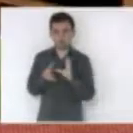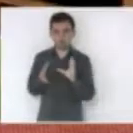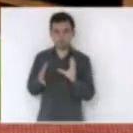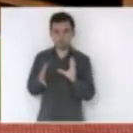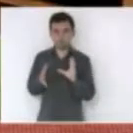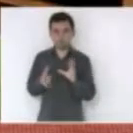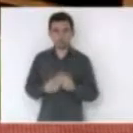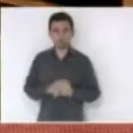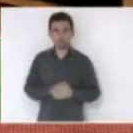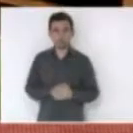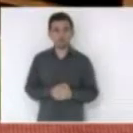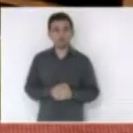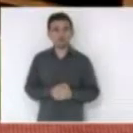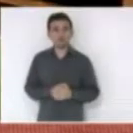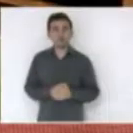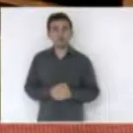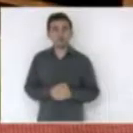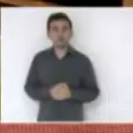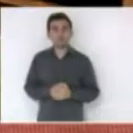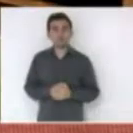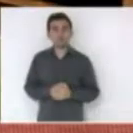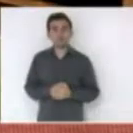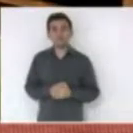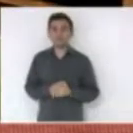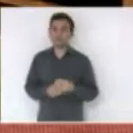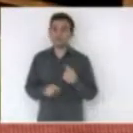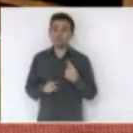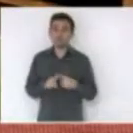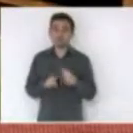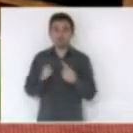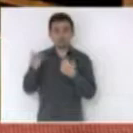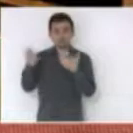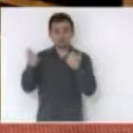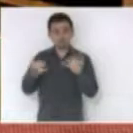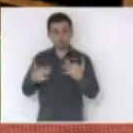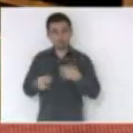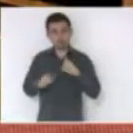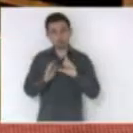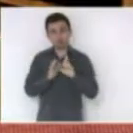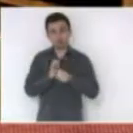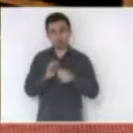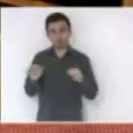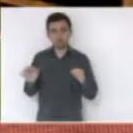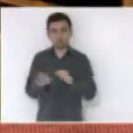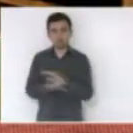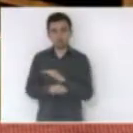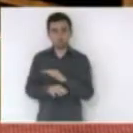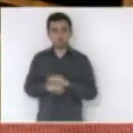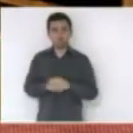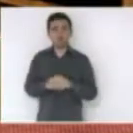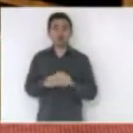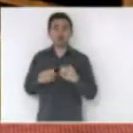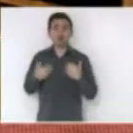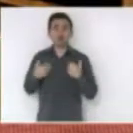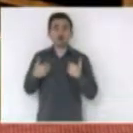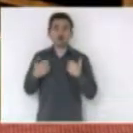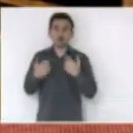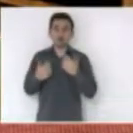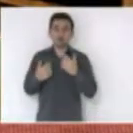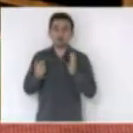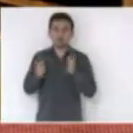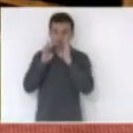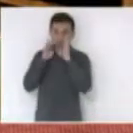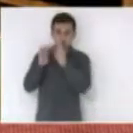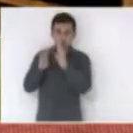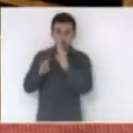está generoso ali do governo até porque o líder faz um encerramento depois presidente ouvi atentamente a fala do deputado Natalino